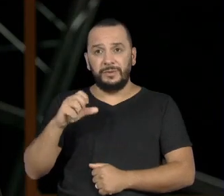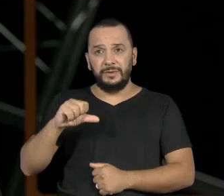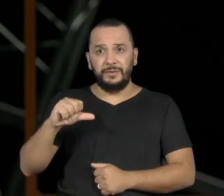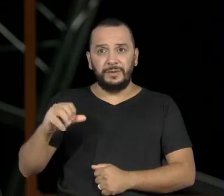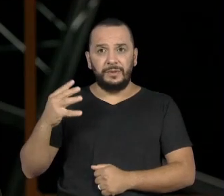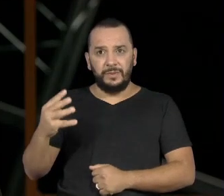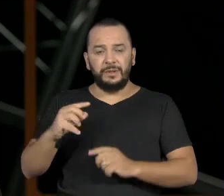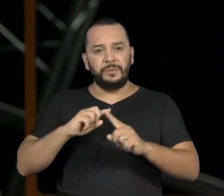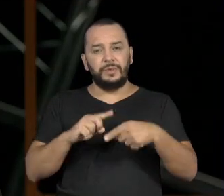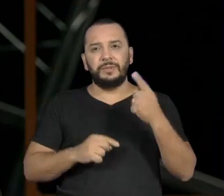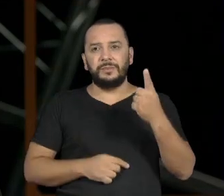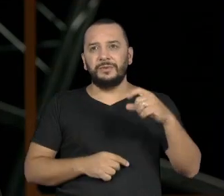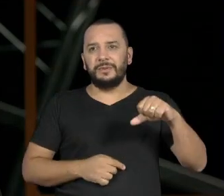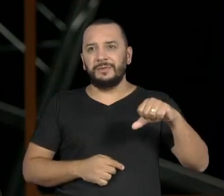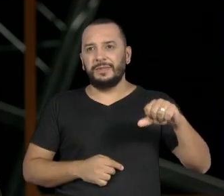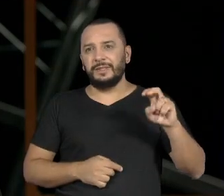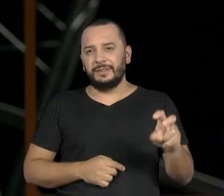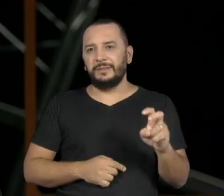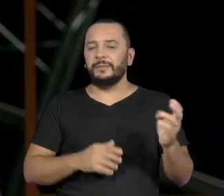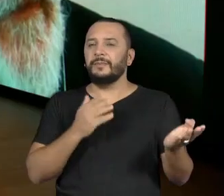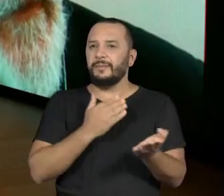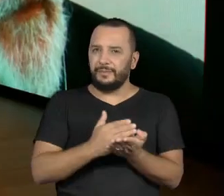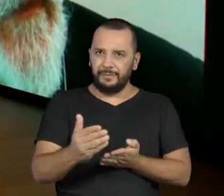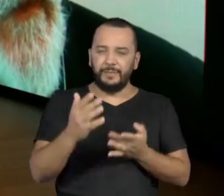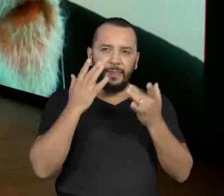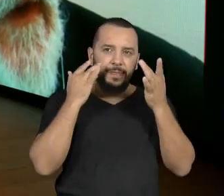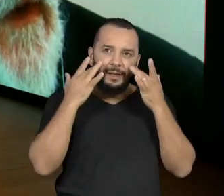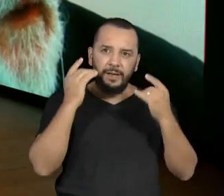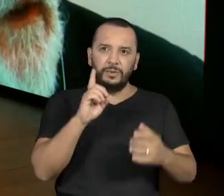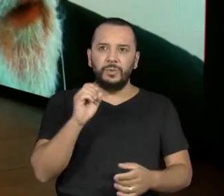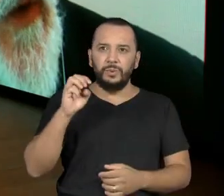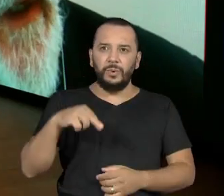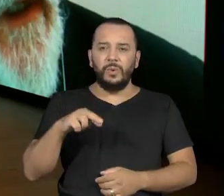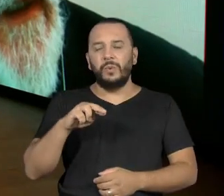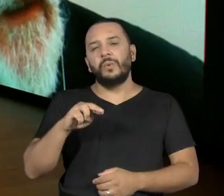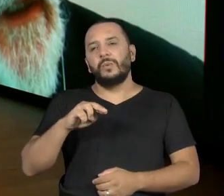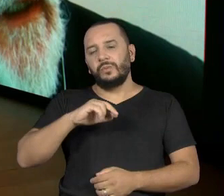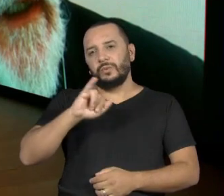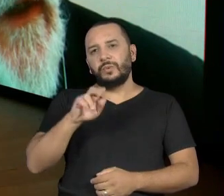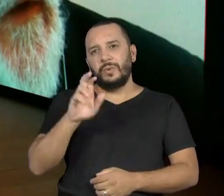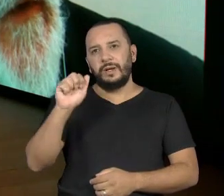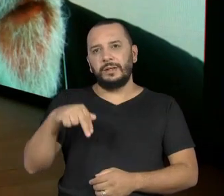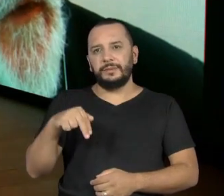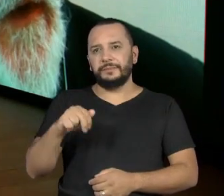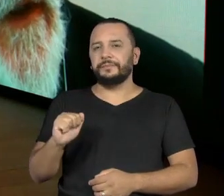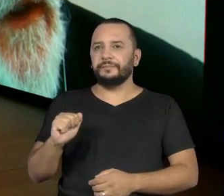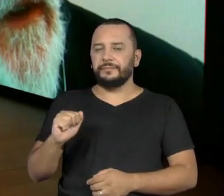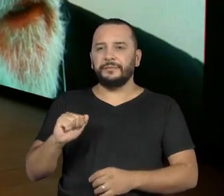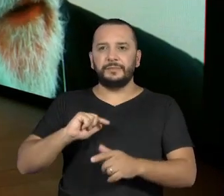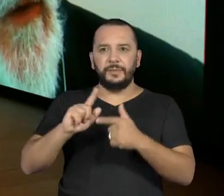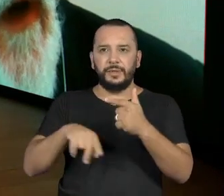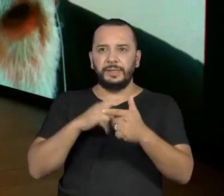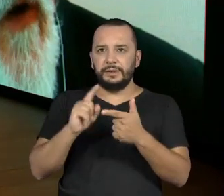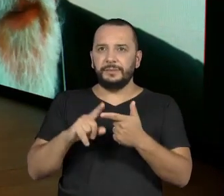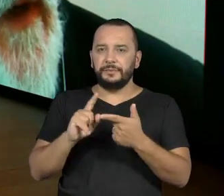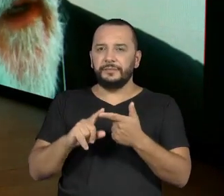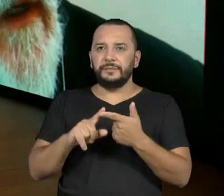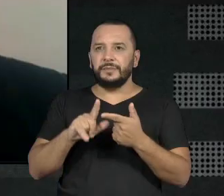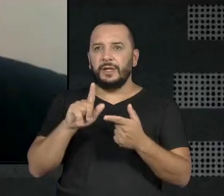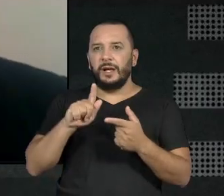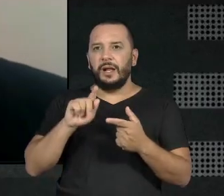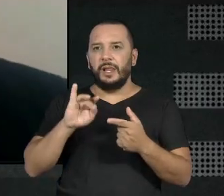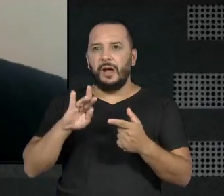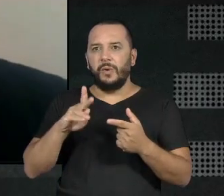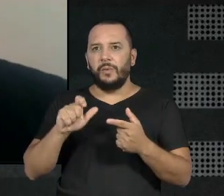95, comecei a fazer... Aí fiz Don Juan com ele. Fiz um Glaupe.